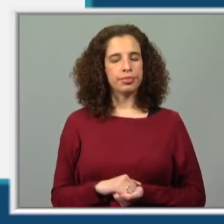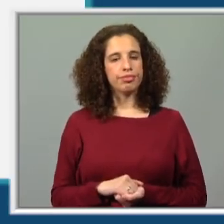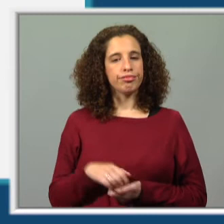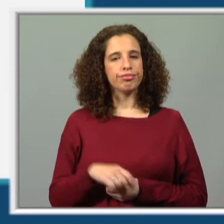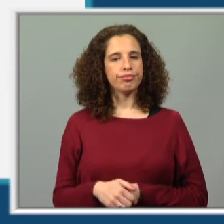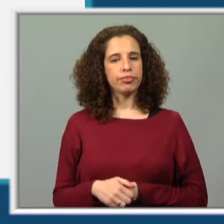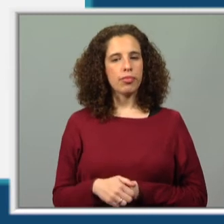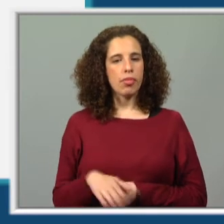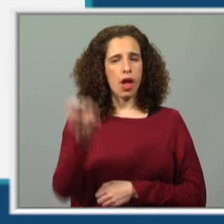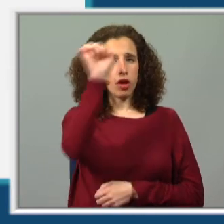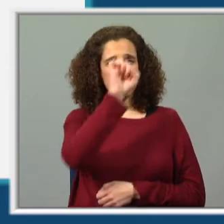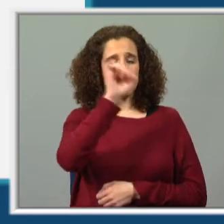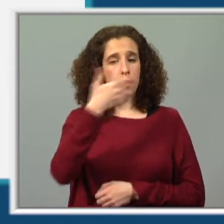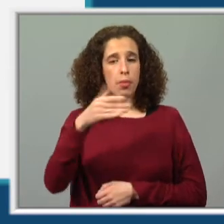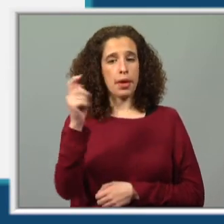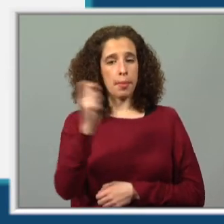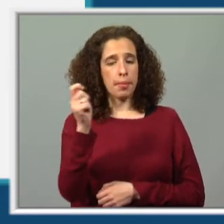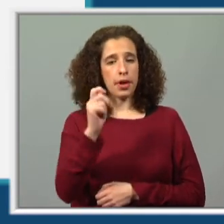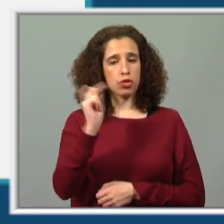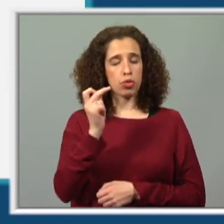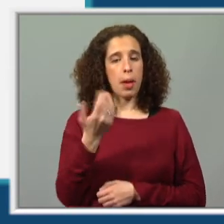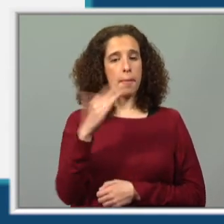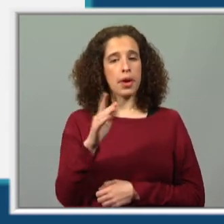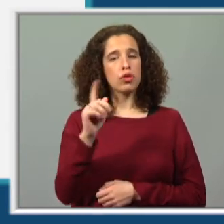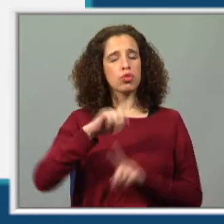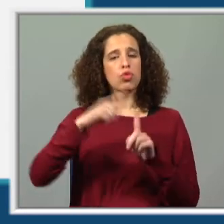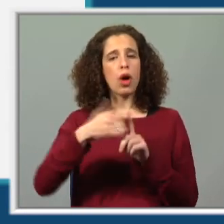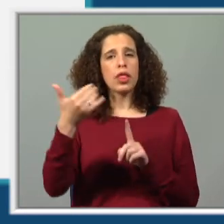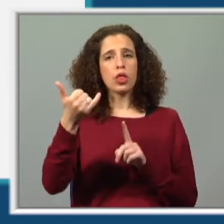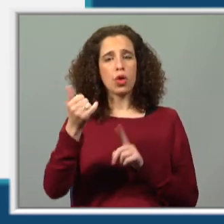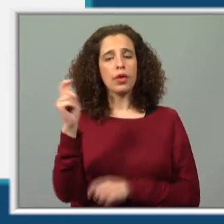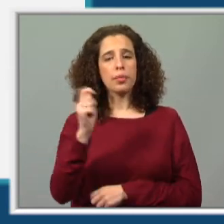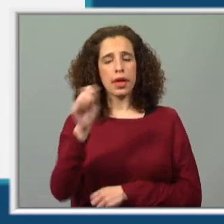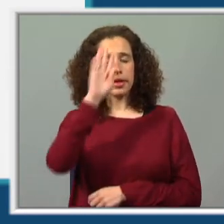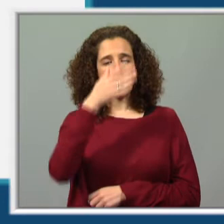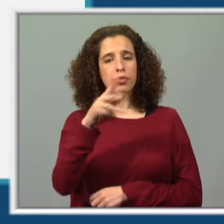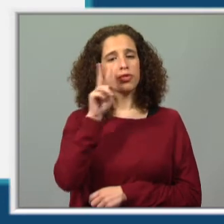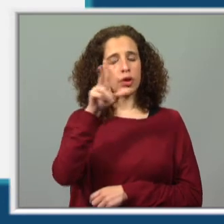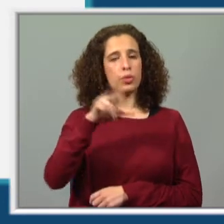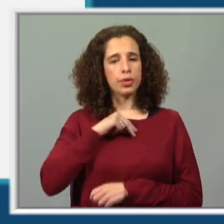Janeiro é o primeiro mês do ano, mas o ano tem 12 meses. Sabes quais são? Vê comigo.